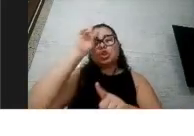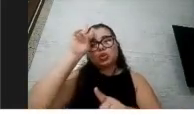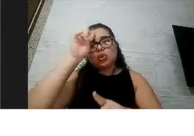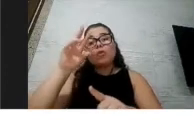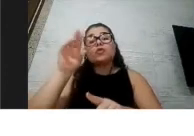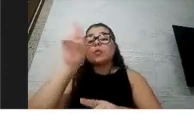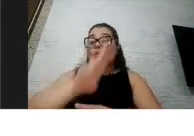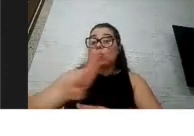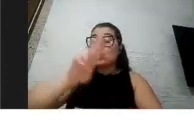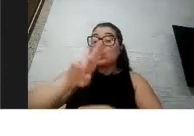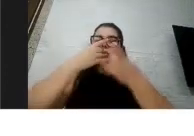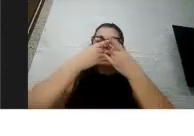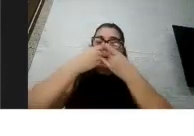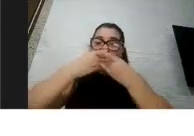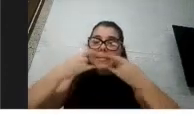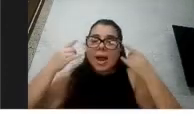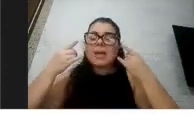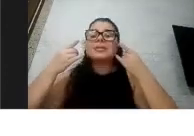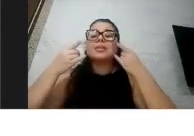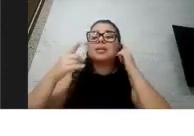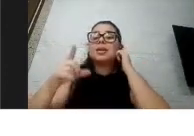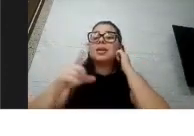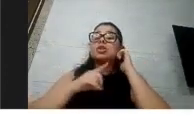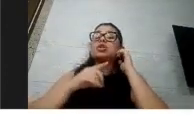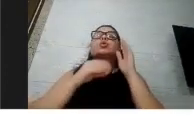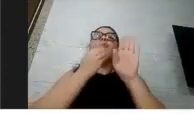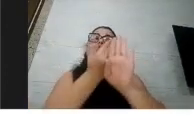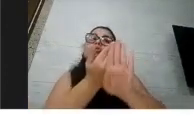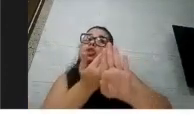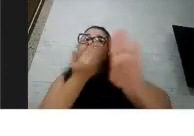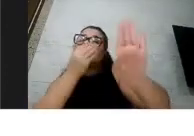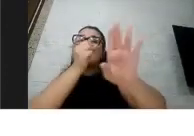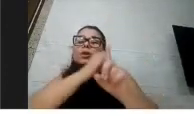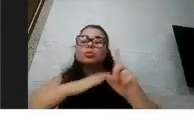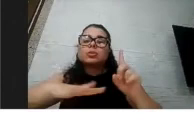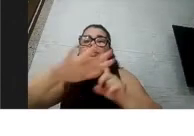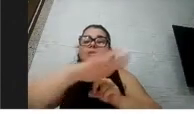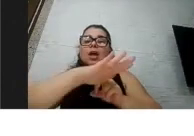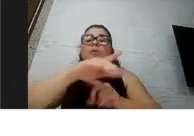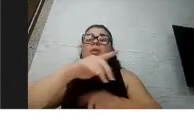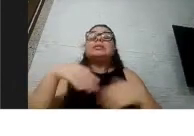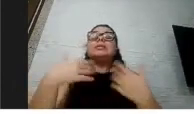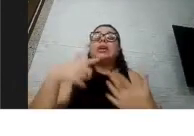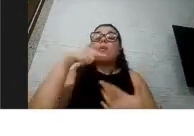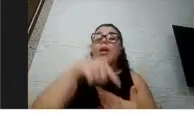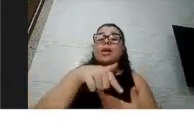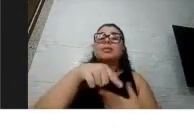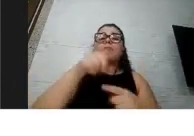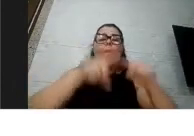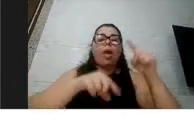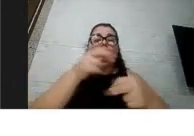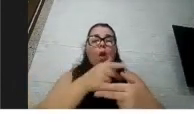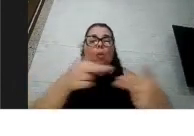máscara, a gente tem histórias sociais sobre o distanciamento, então, são recursos que a gente pode utilizar,